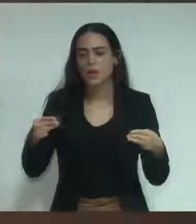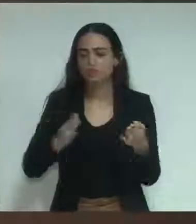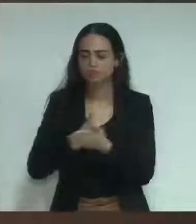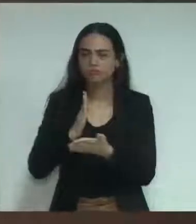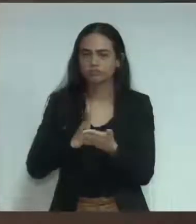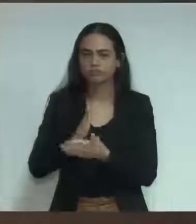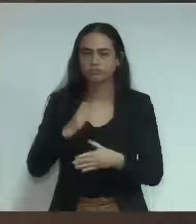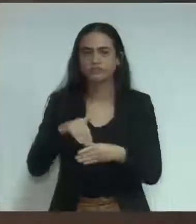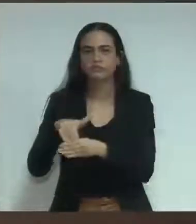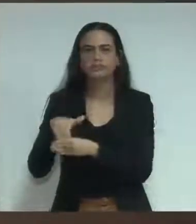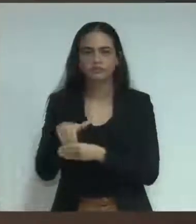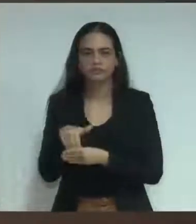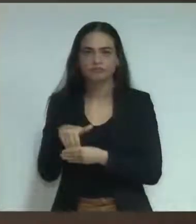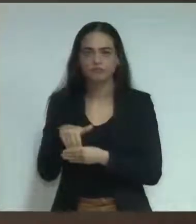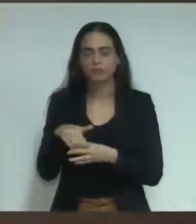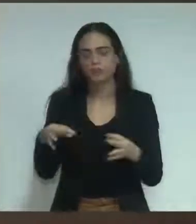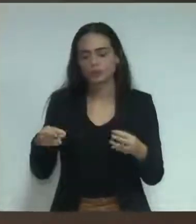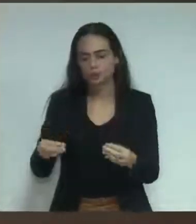essa moção.